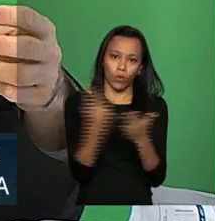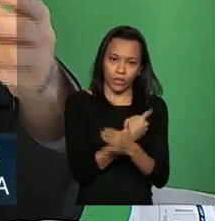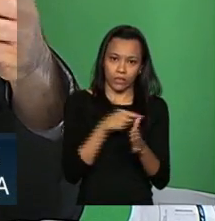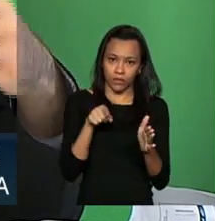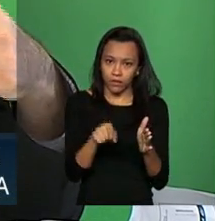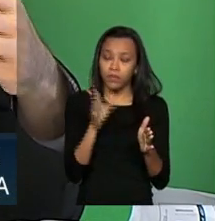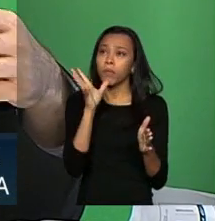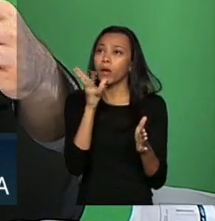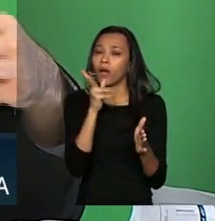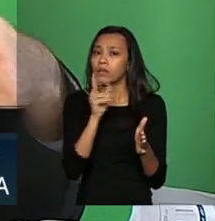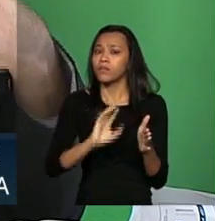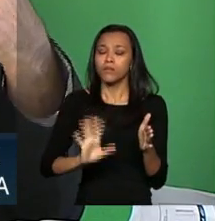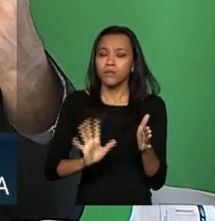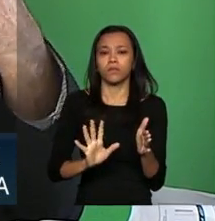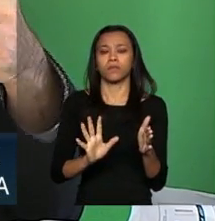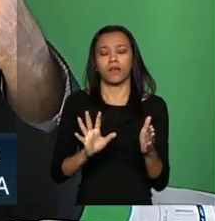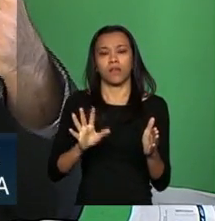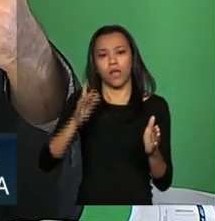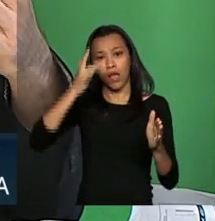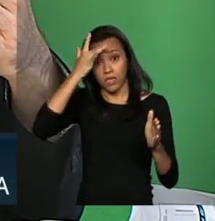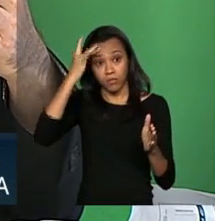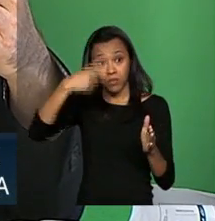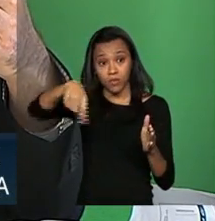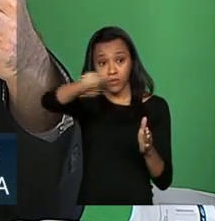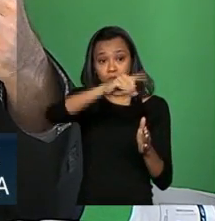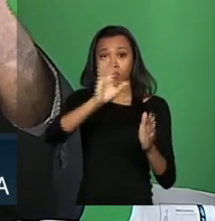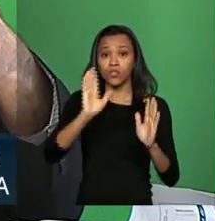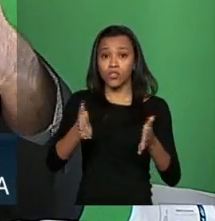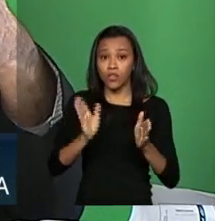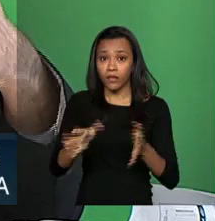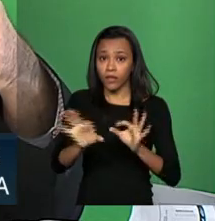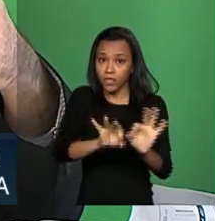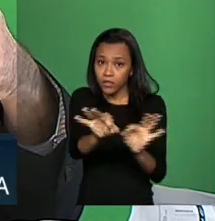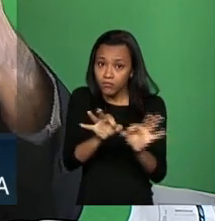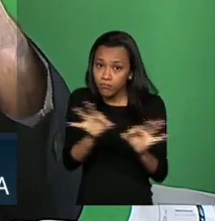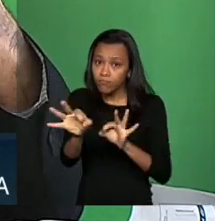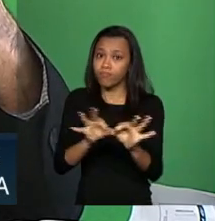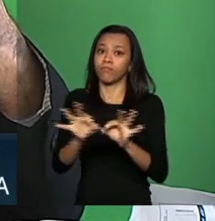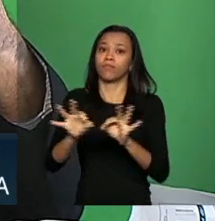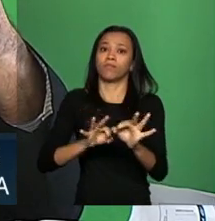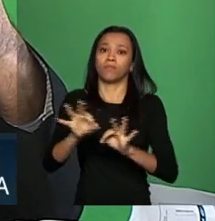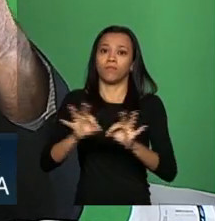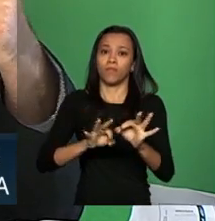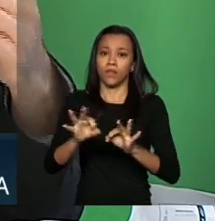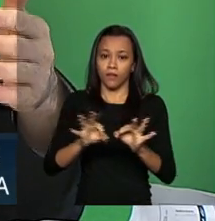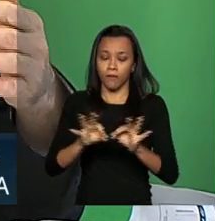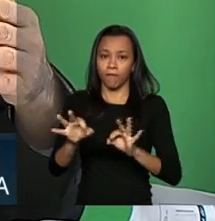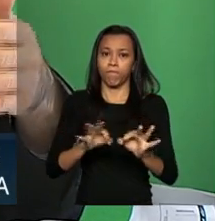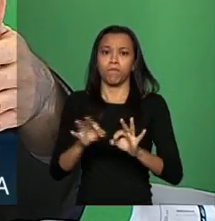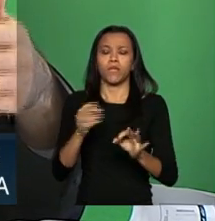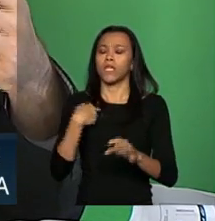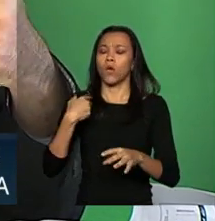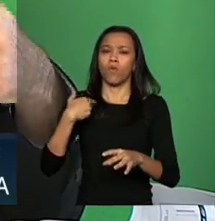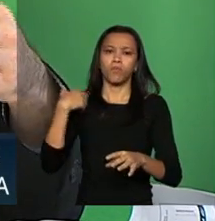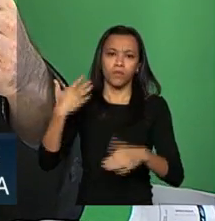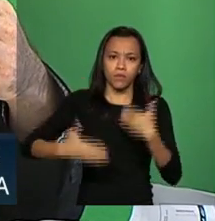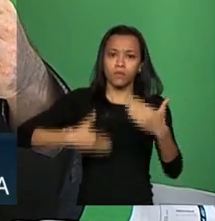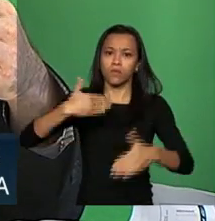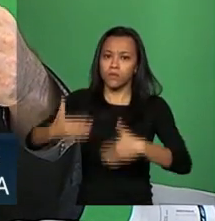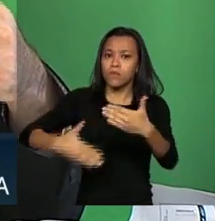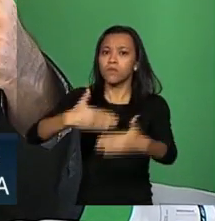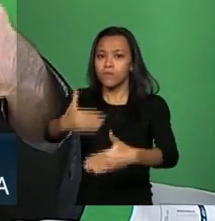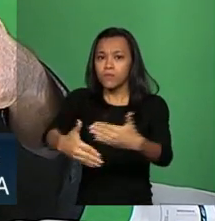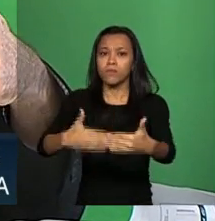empresas, as pessoas, todo mundo já vai estar incorporando isso. E, como ele falou, é um movimento que não para. A mesma